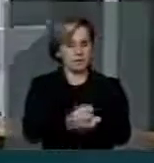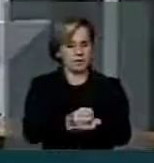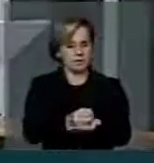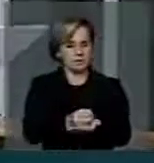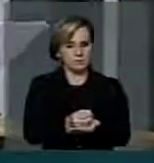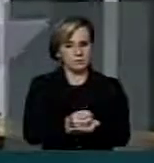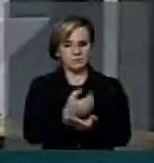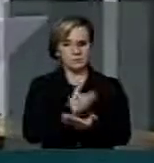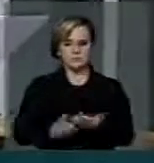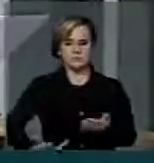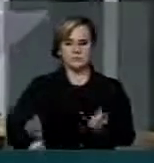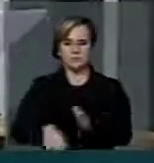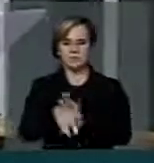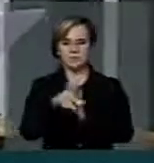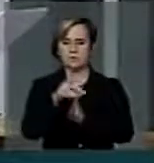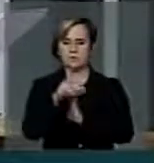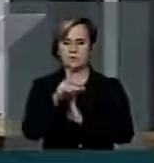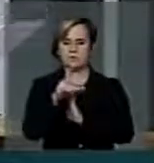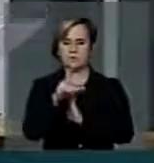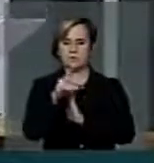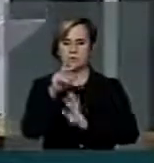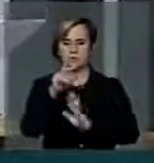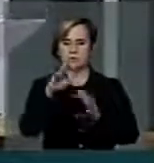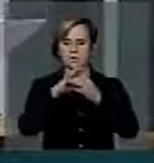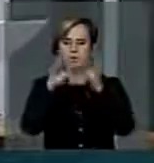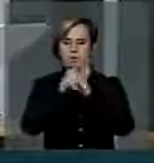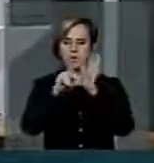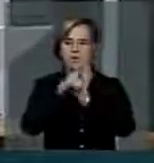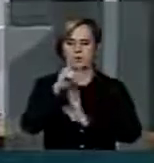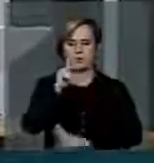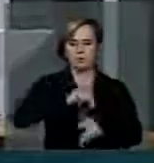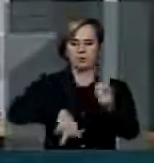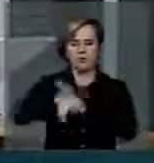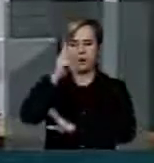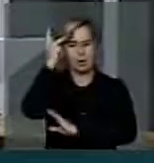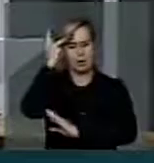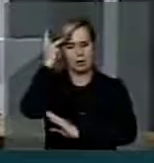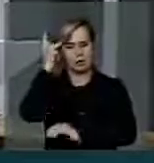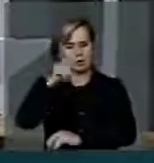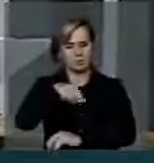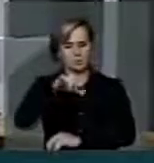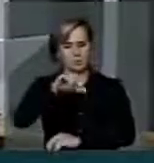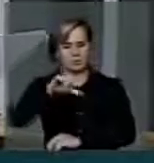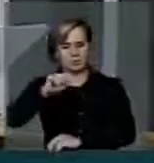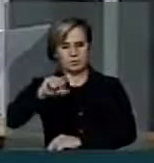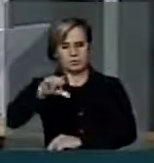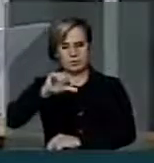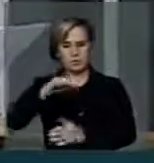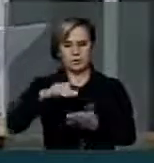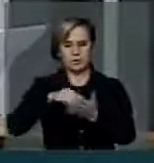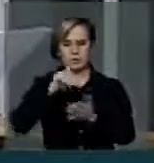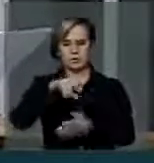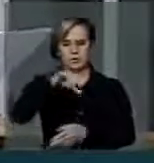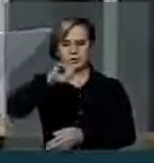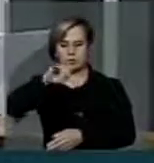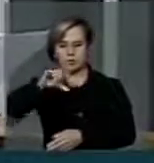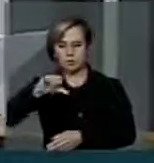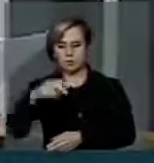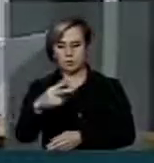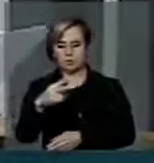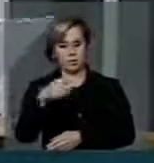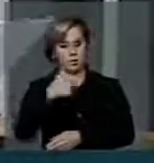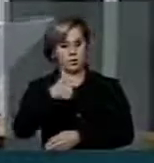governo democrático e popular do município de São Paulo de 1989 a 1992, quando eu tive